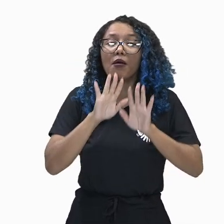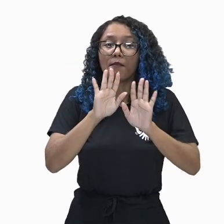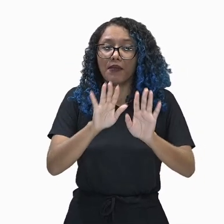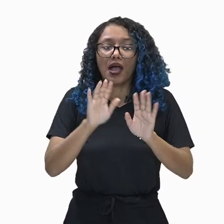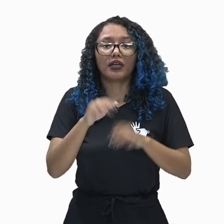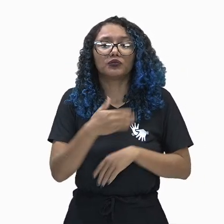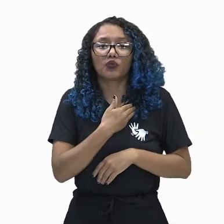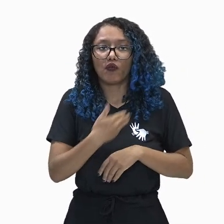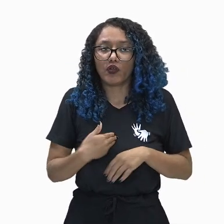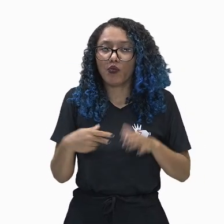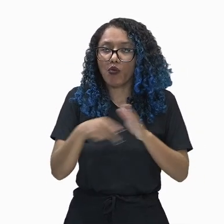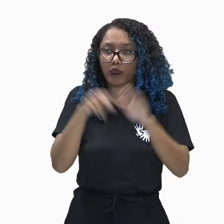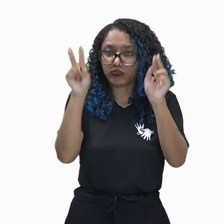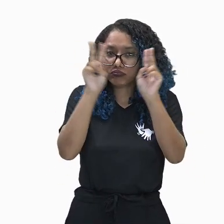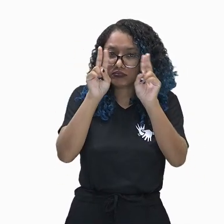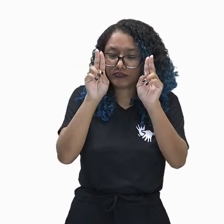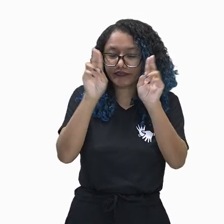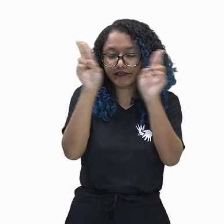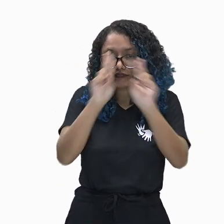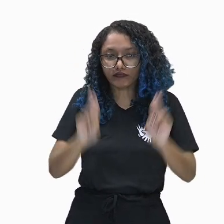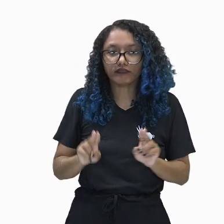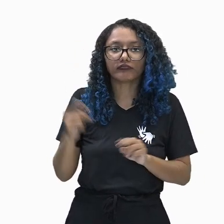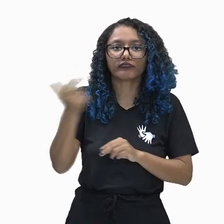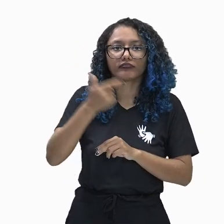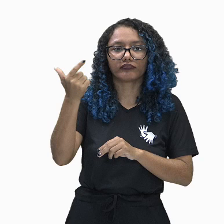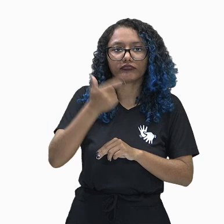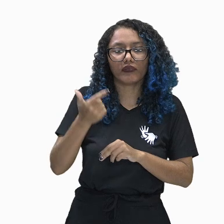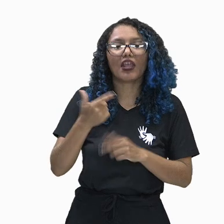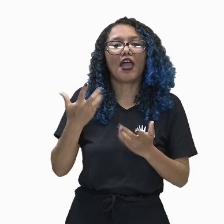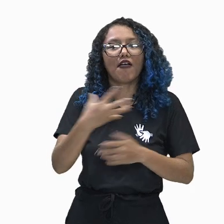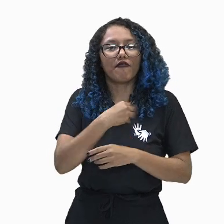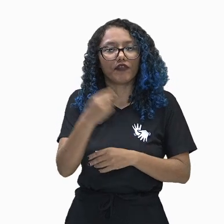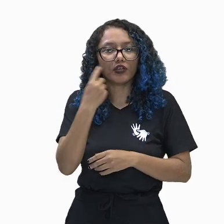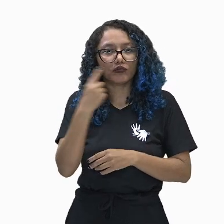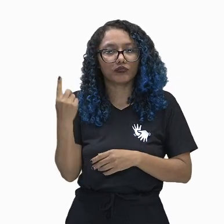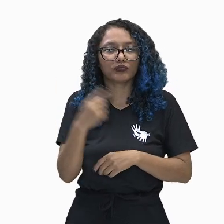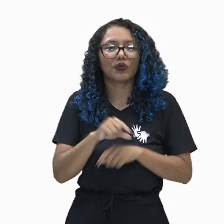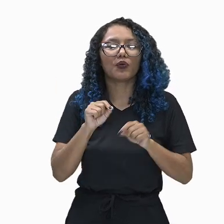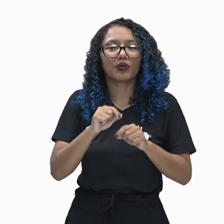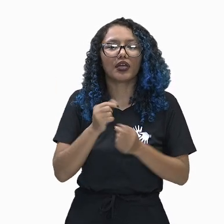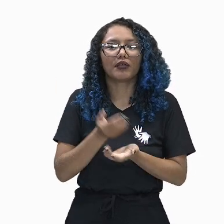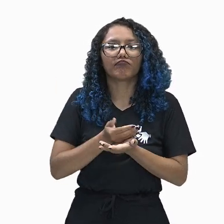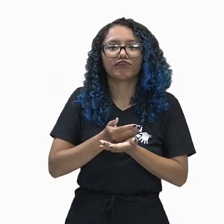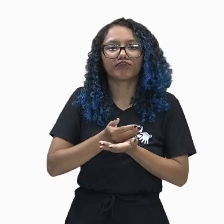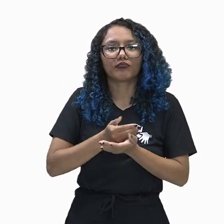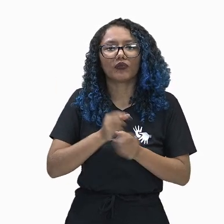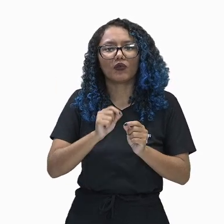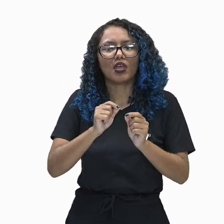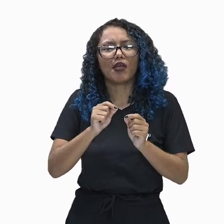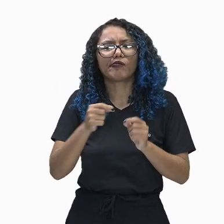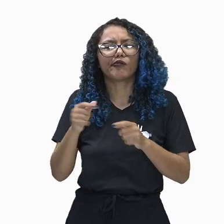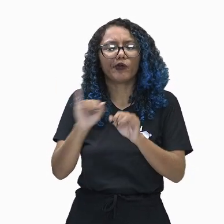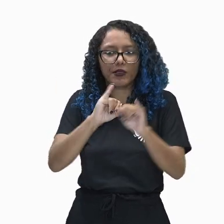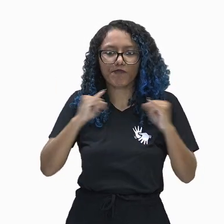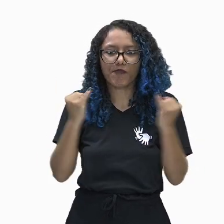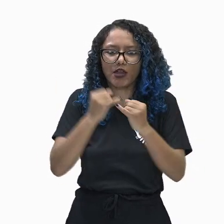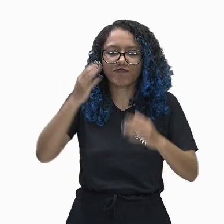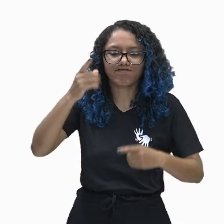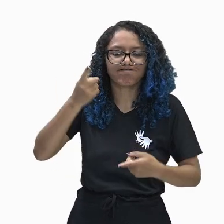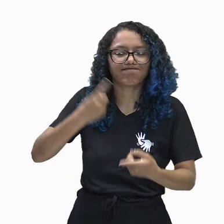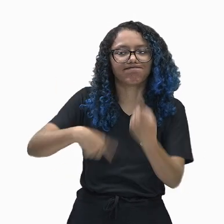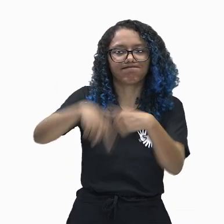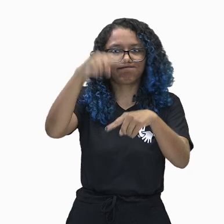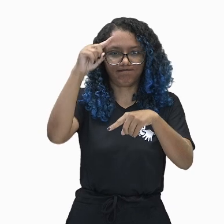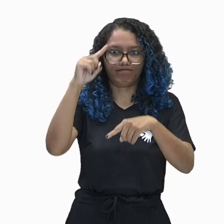Nabucodonosor II, filho de Nabopolassar, que o Segundo Império atingiu seu apogeu. Seus domínios